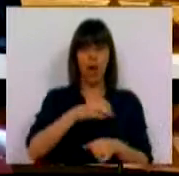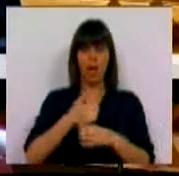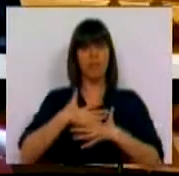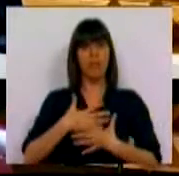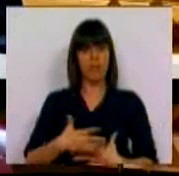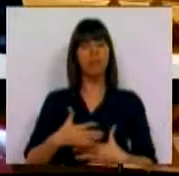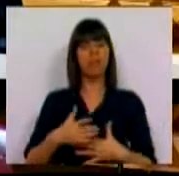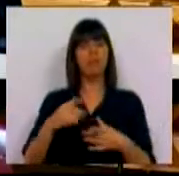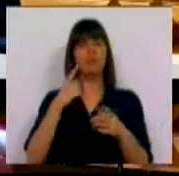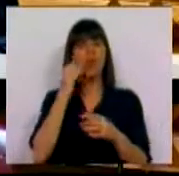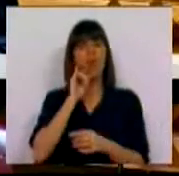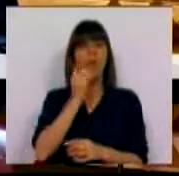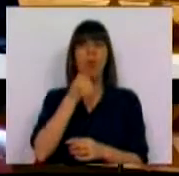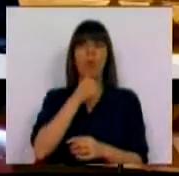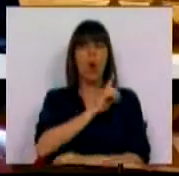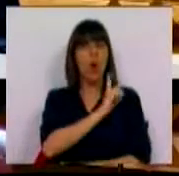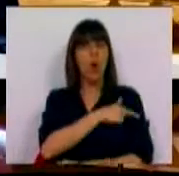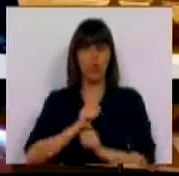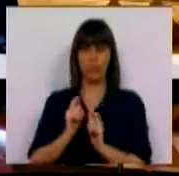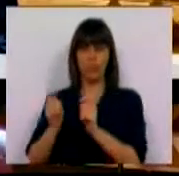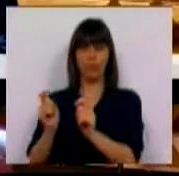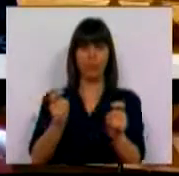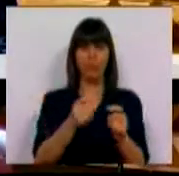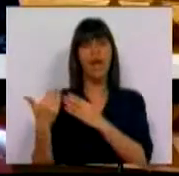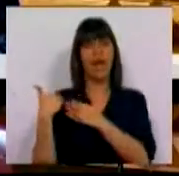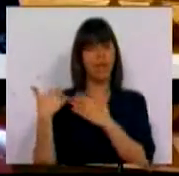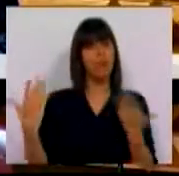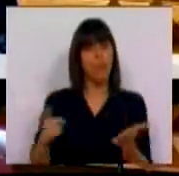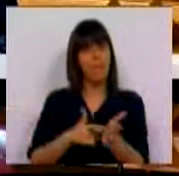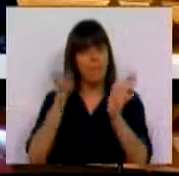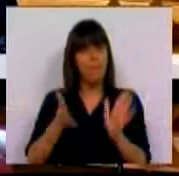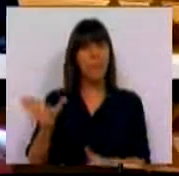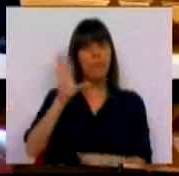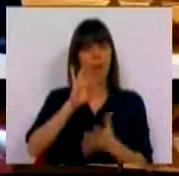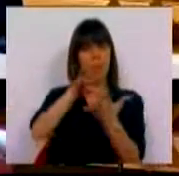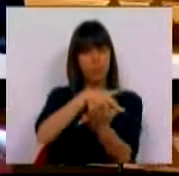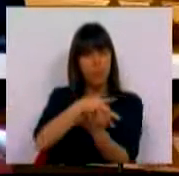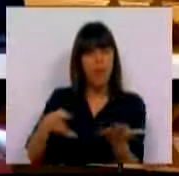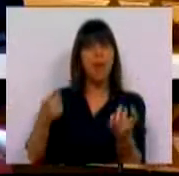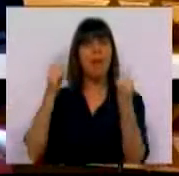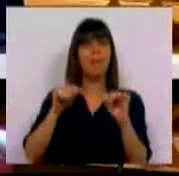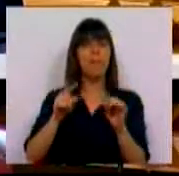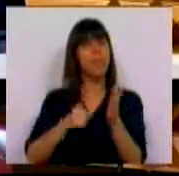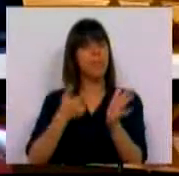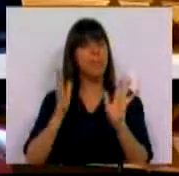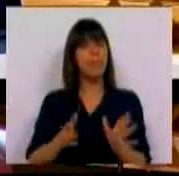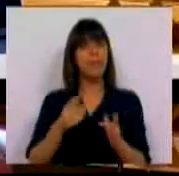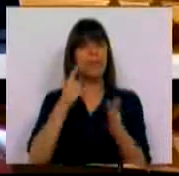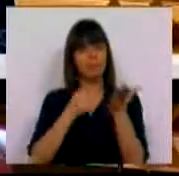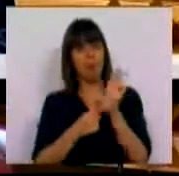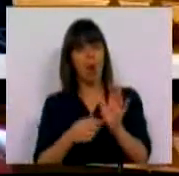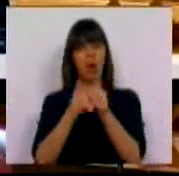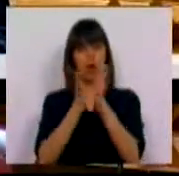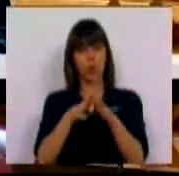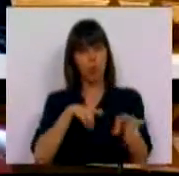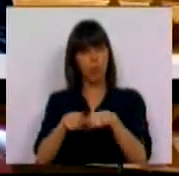no que toca à repartição de competências e de responsabilidades. É necessário mais planeamento e é necessário custar contas de toda